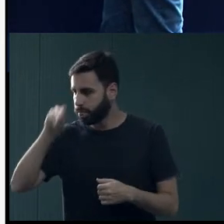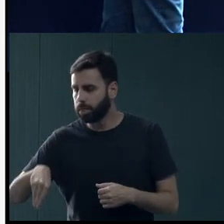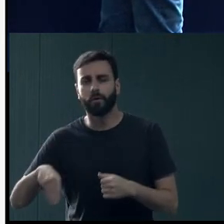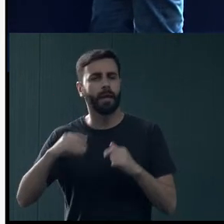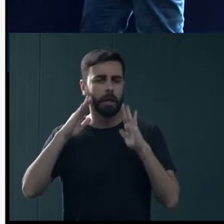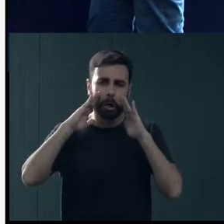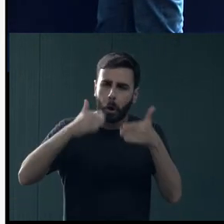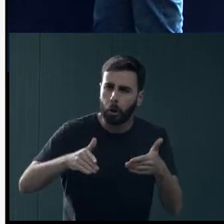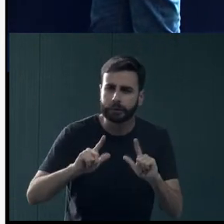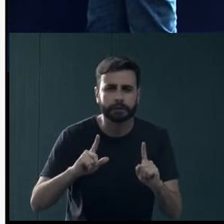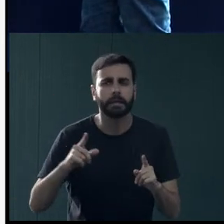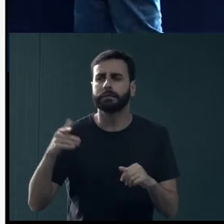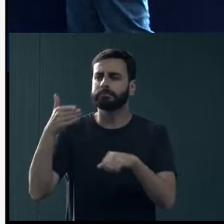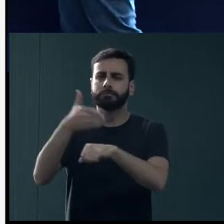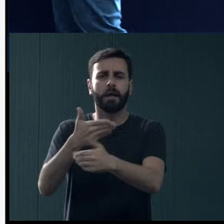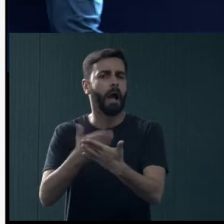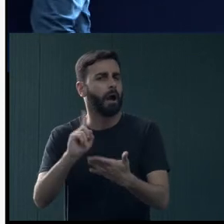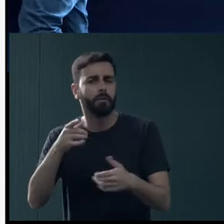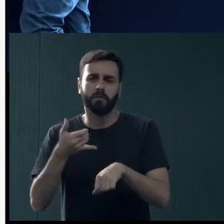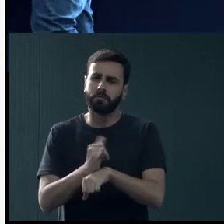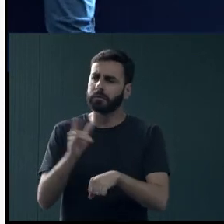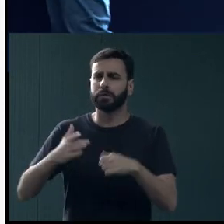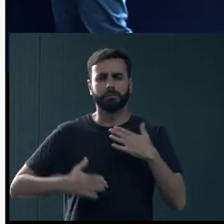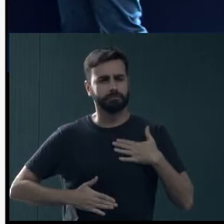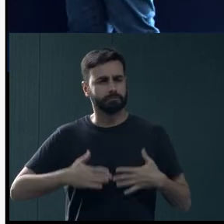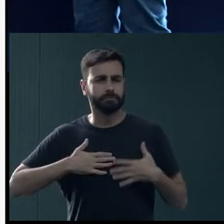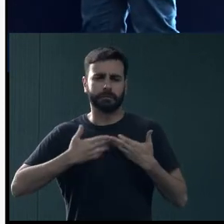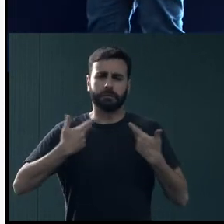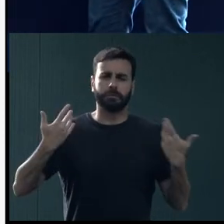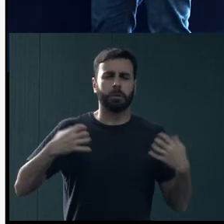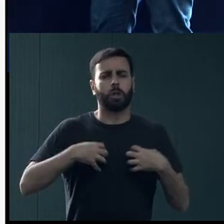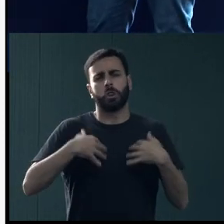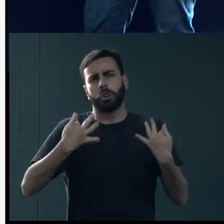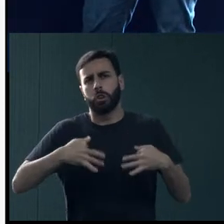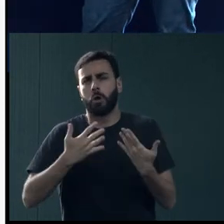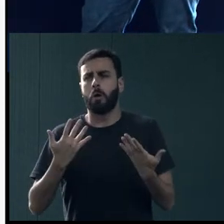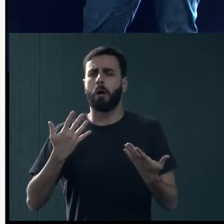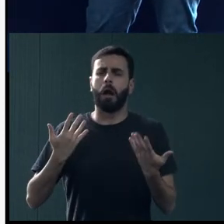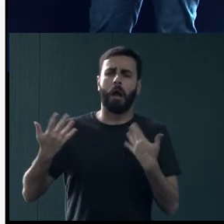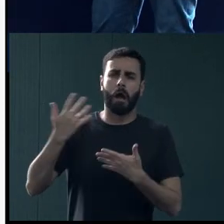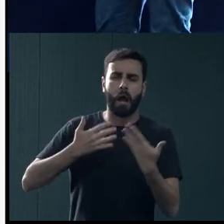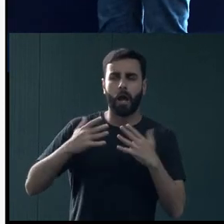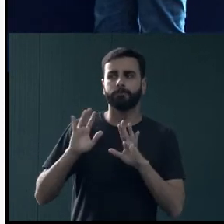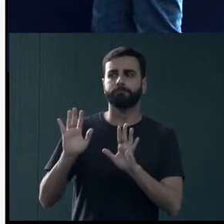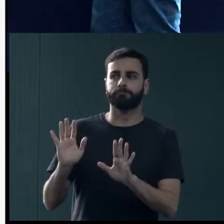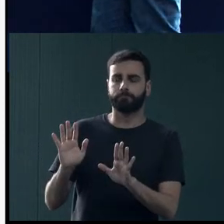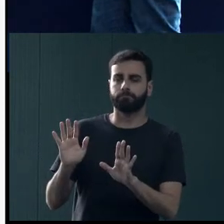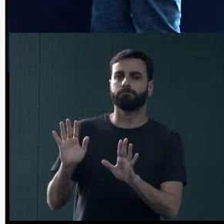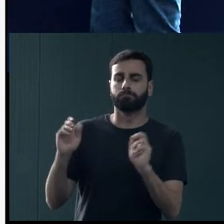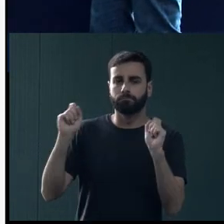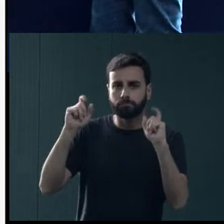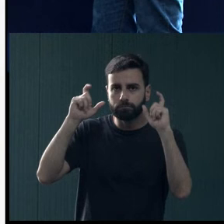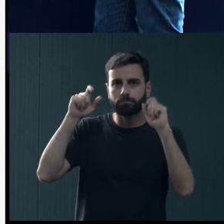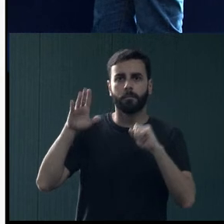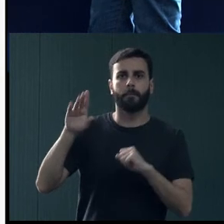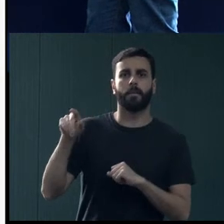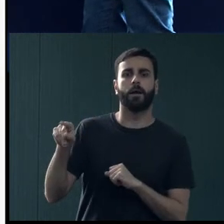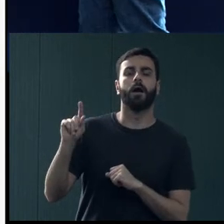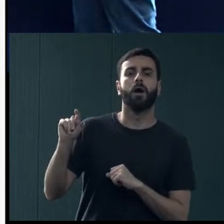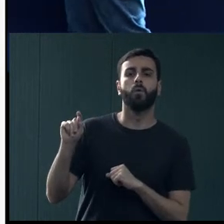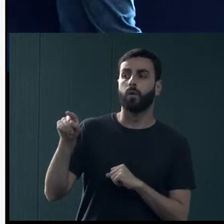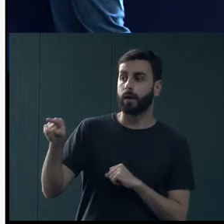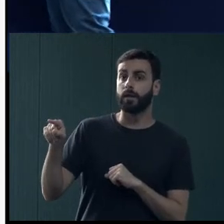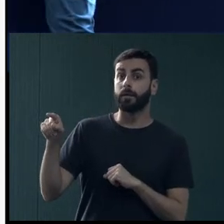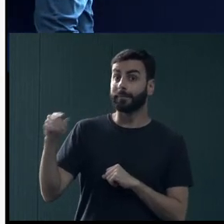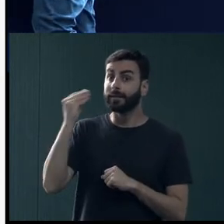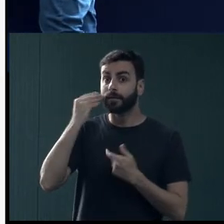cotidiano, não consegue ir às aulas, tem sintomas físicos exacerbados, já tem história de problema de saúde mental? Talvez seja a necessidade,